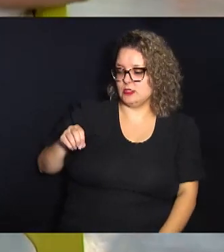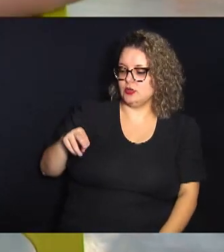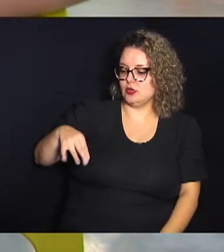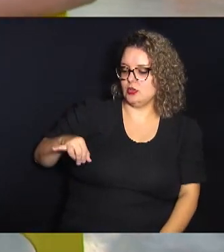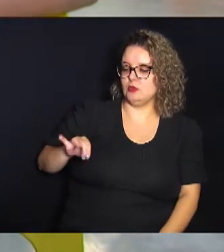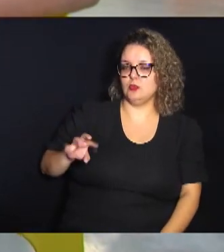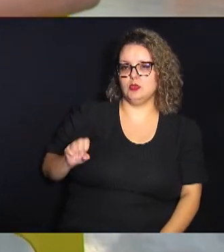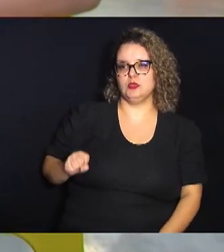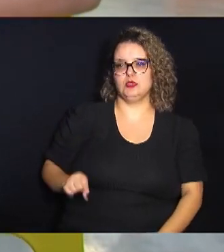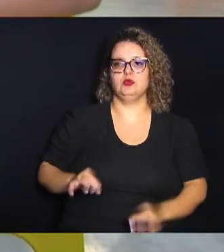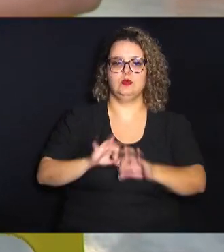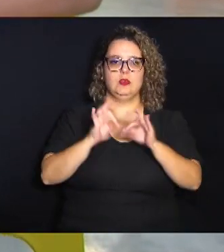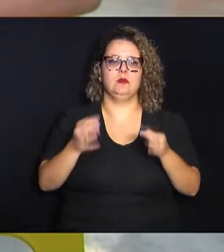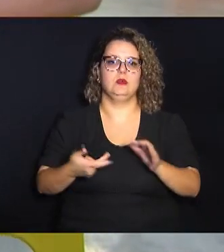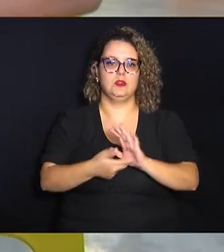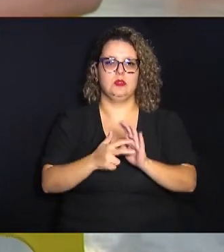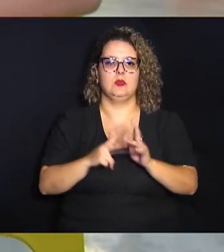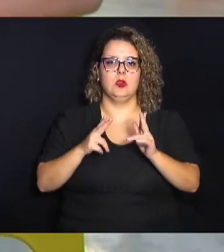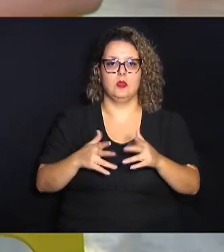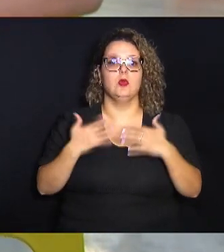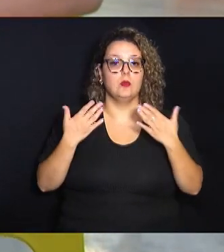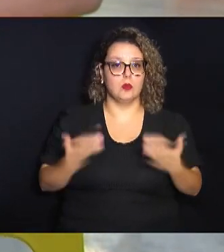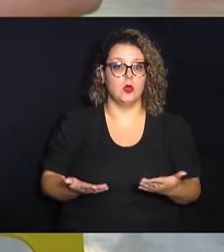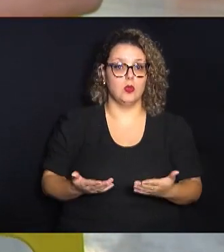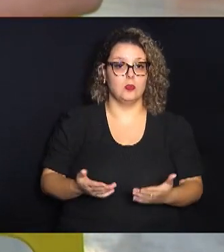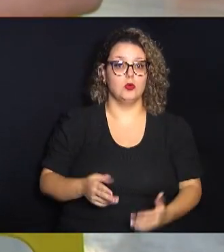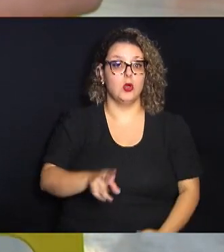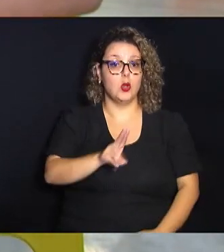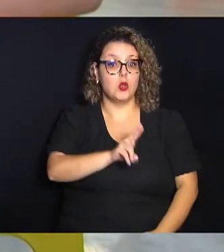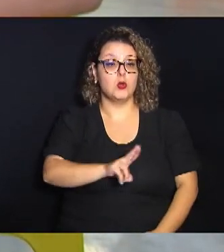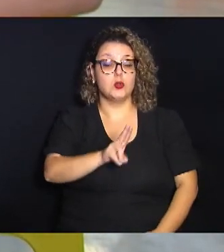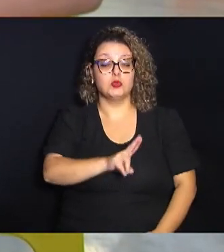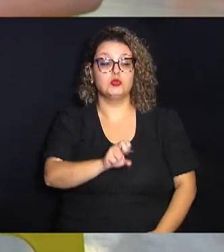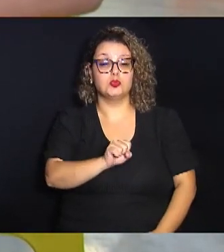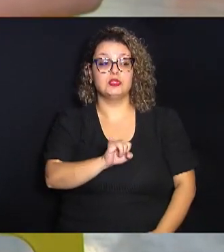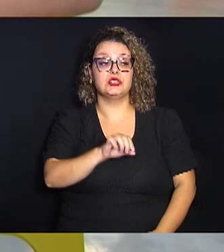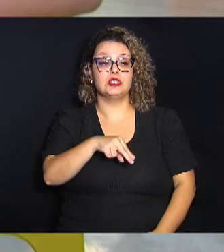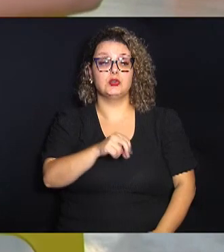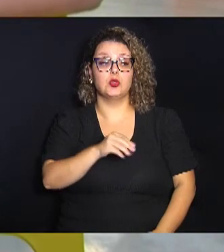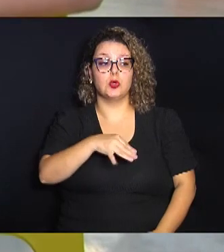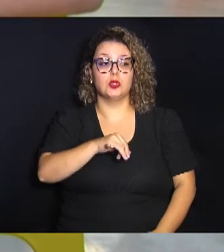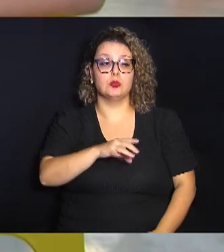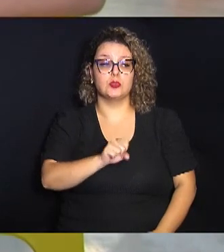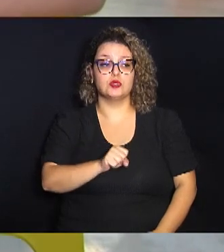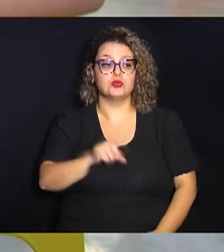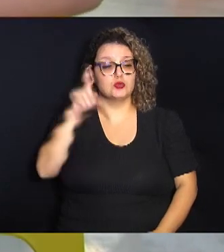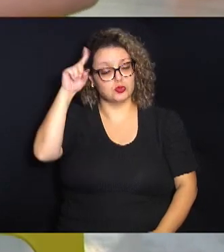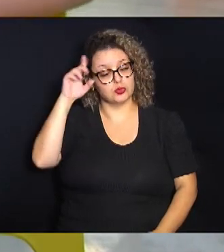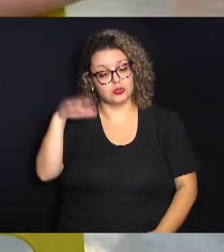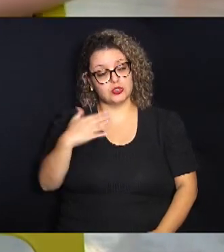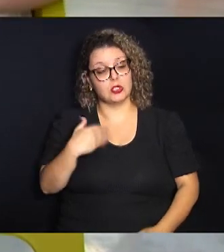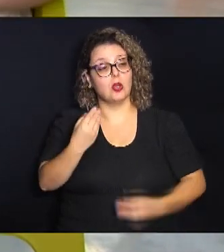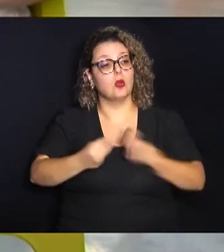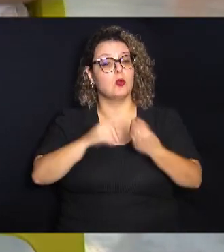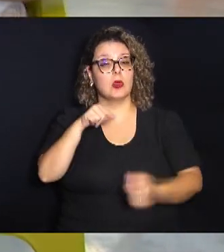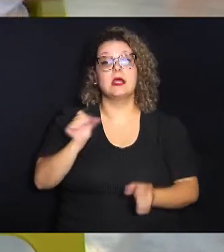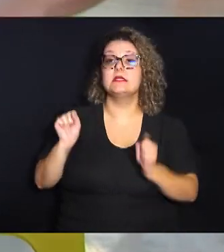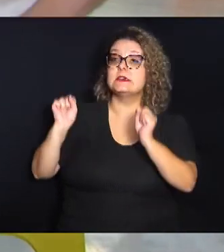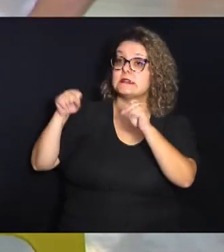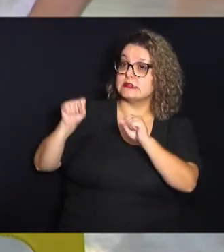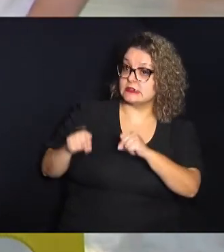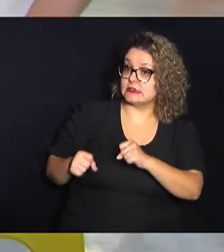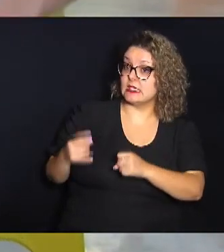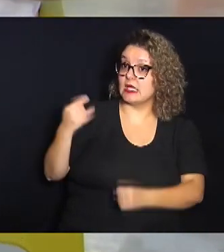sentido é o mesmo bom vamos lá uso dos sinônimos no cotidiano no dia a dia e como é é é muito